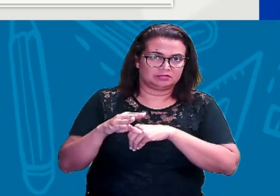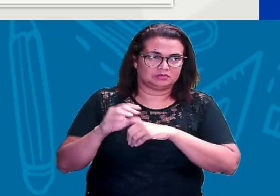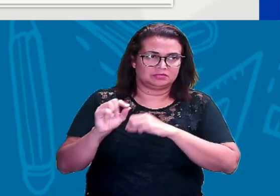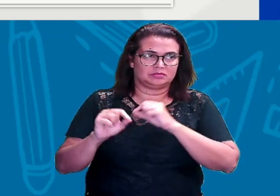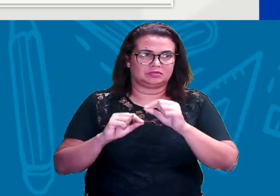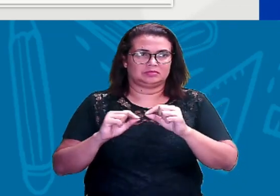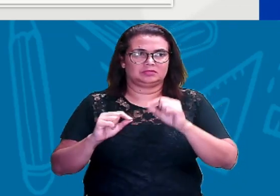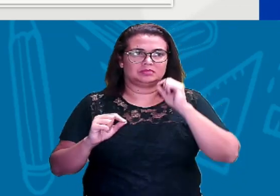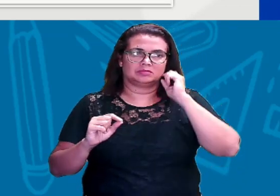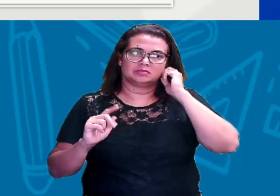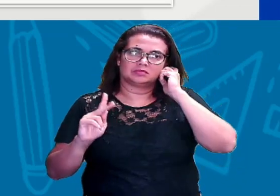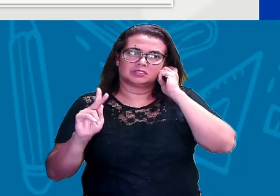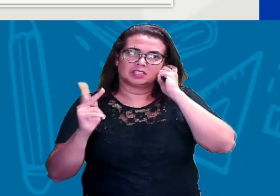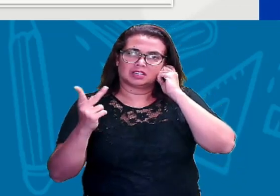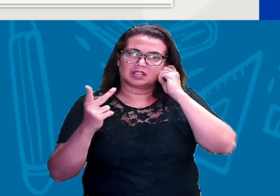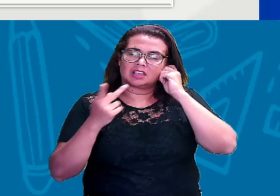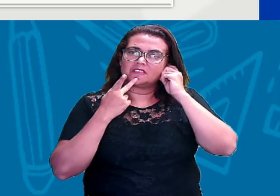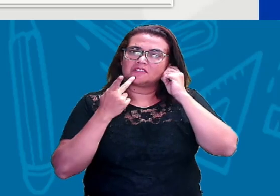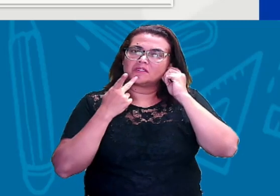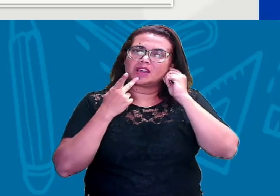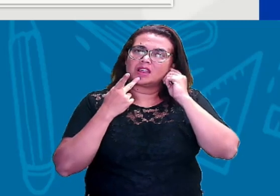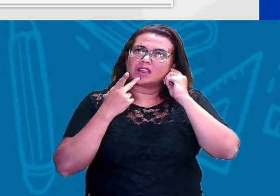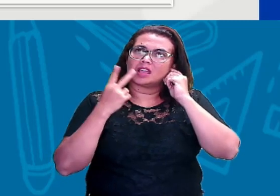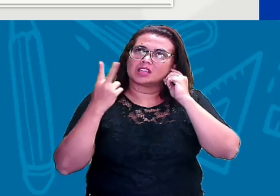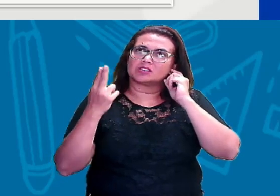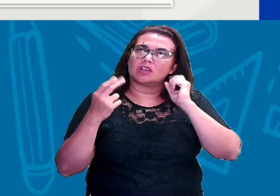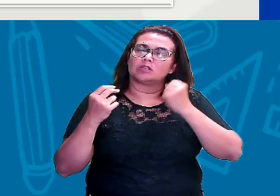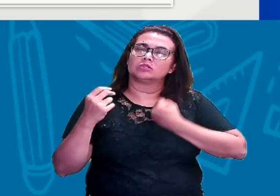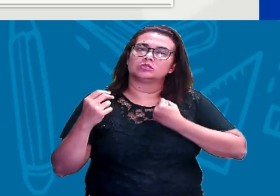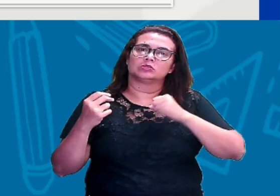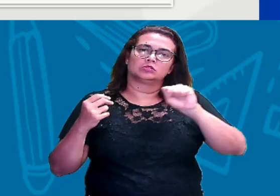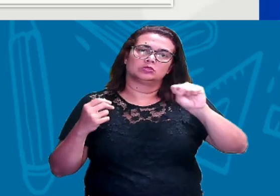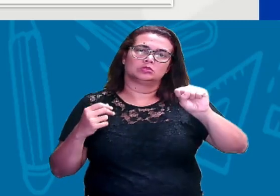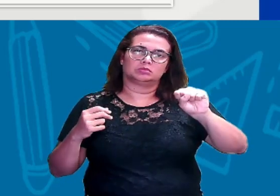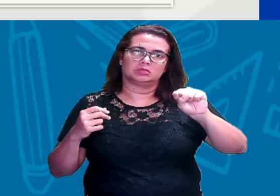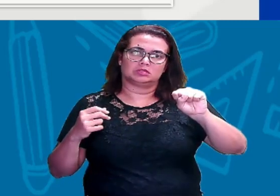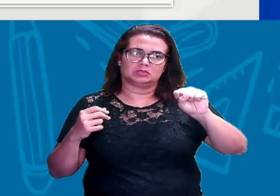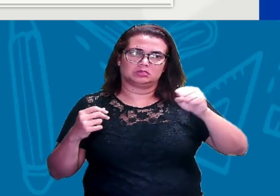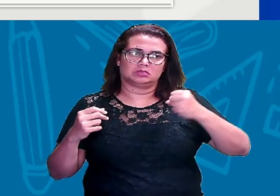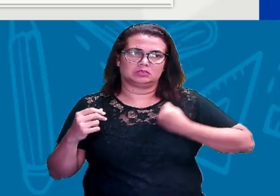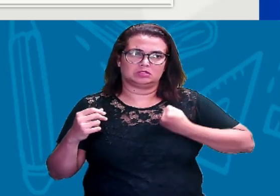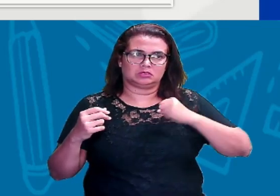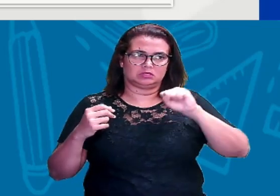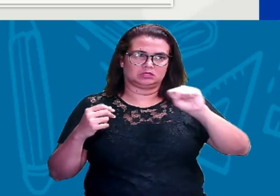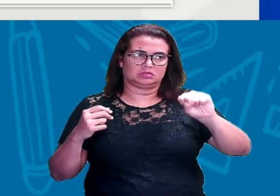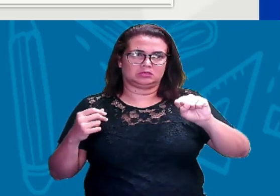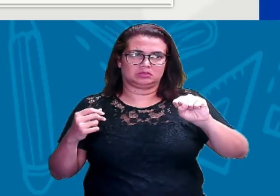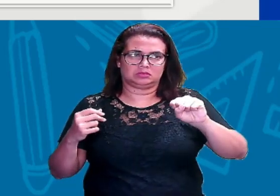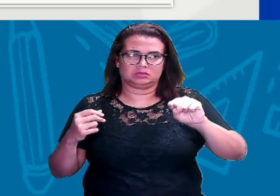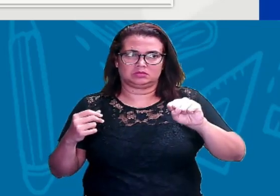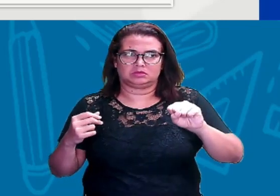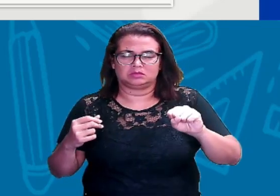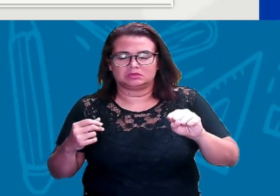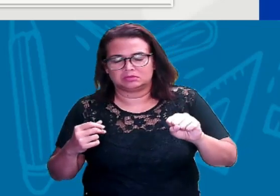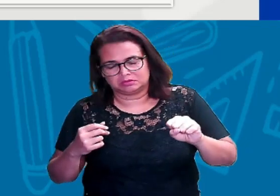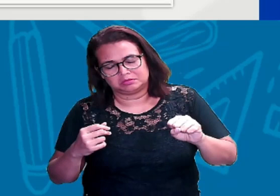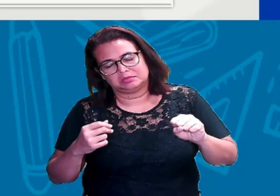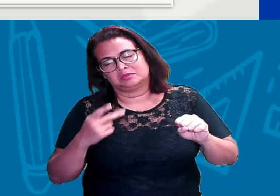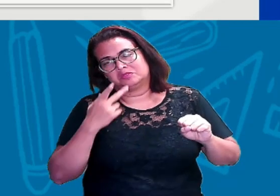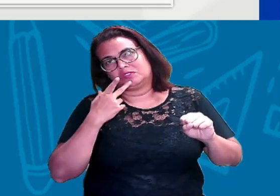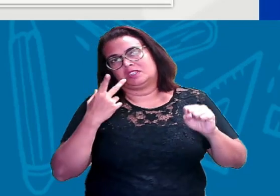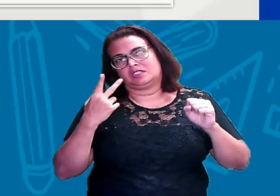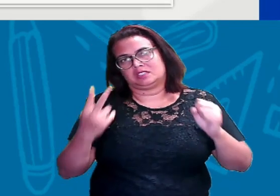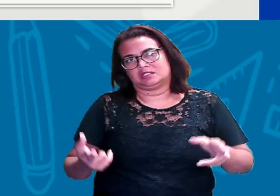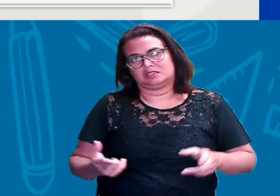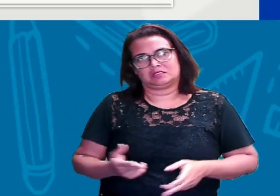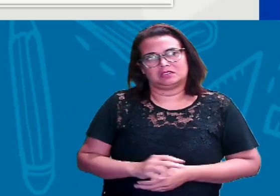letra H, ele tem o som do 8. Na sequência numérica dos números cardinais. H é a mesma pronúncia